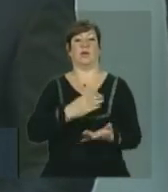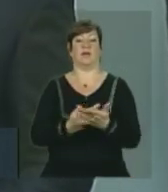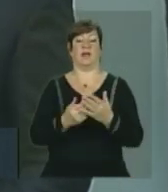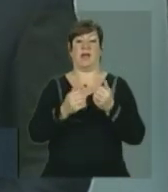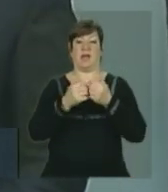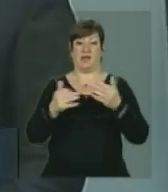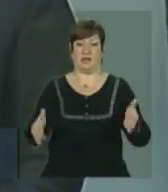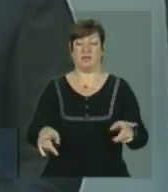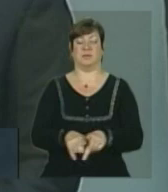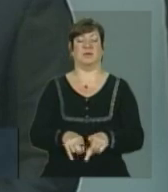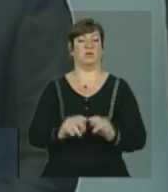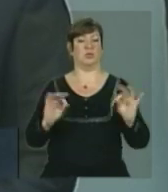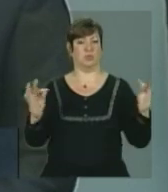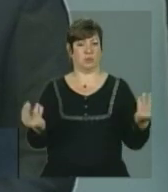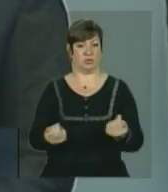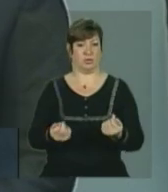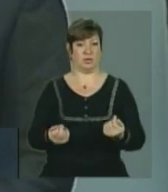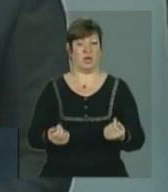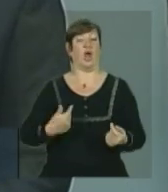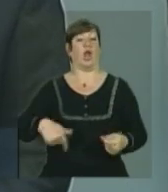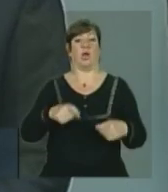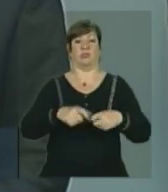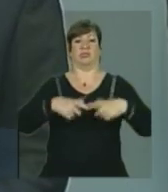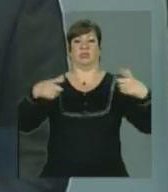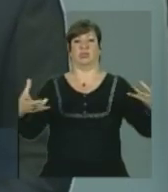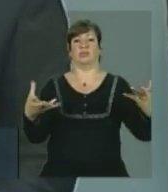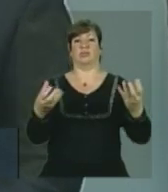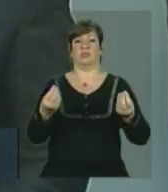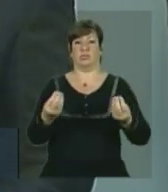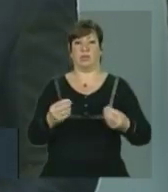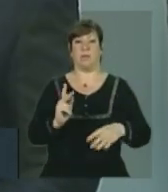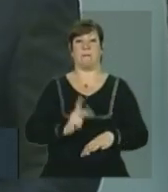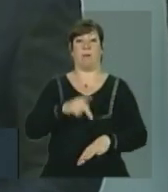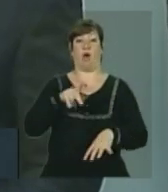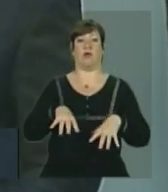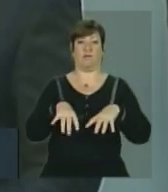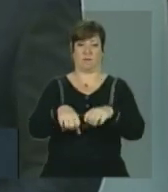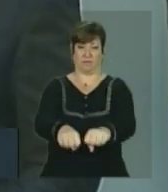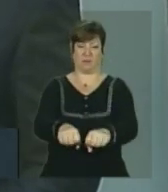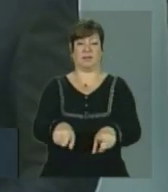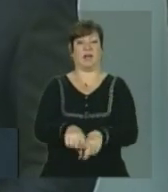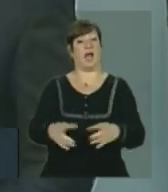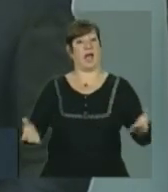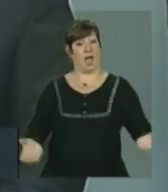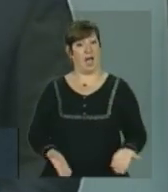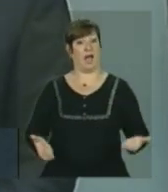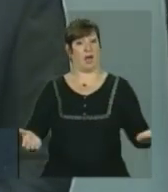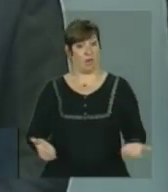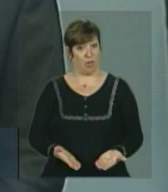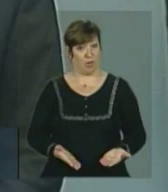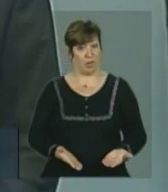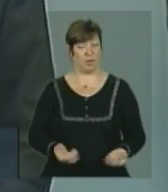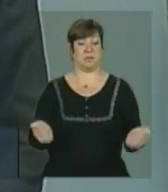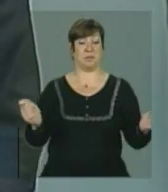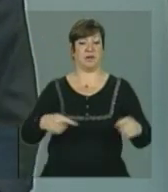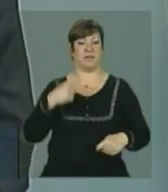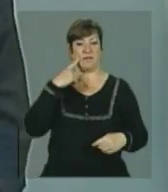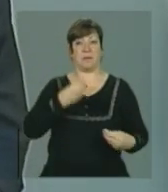aberta. Nós ampliamos muito a pós-graduação e agora com a possibilidade de mandar